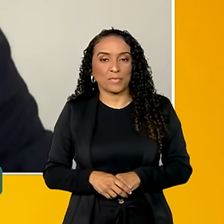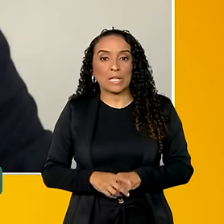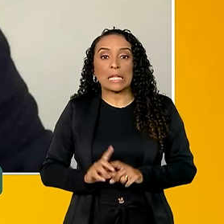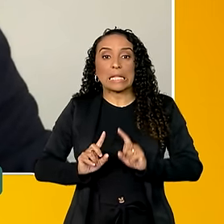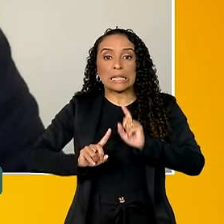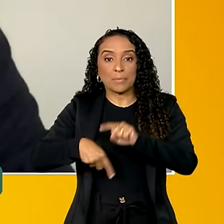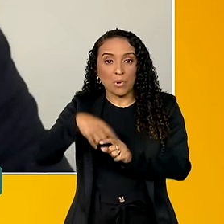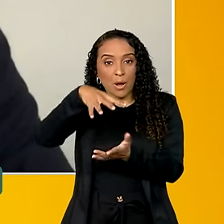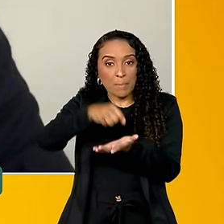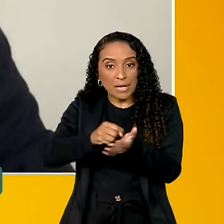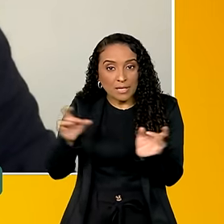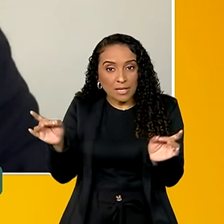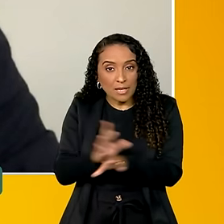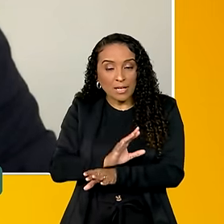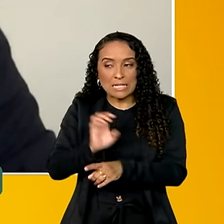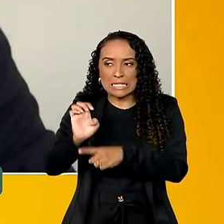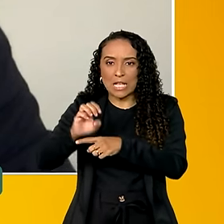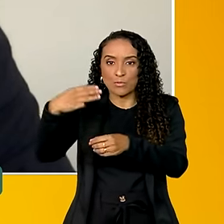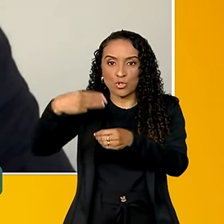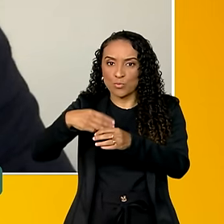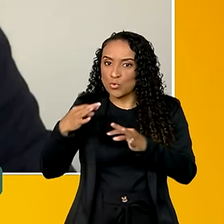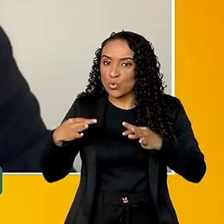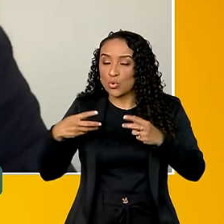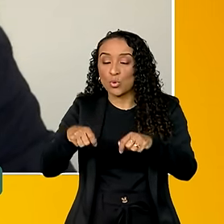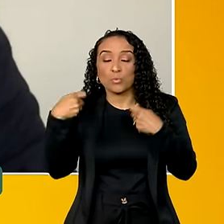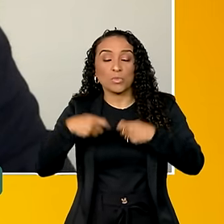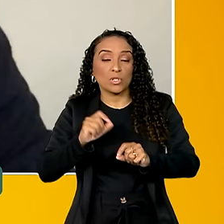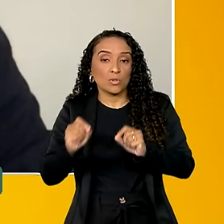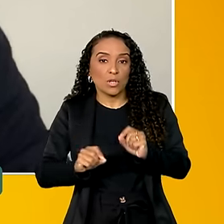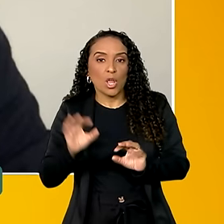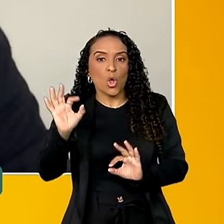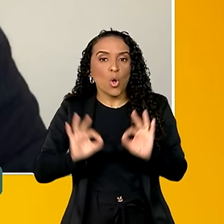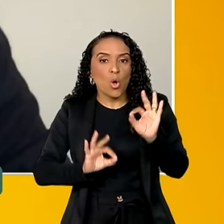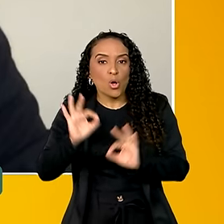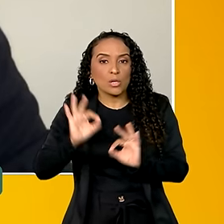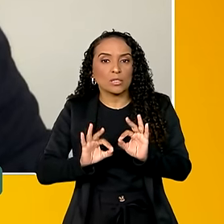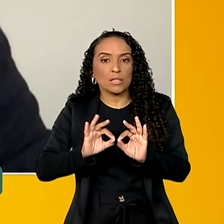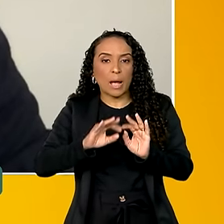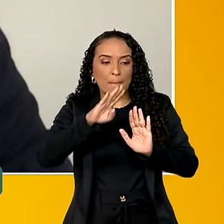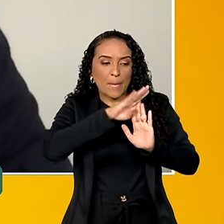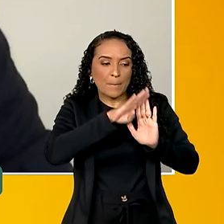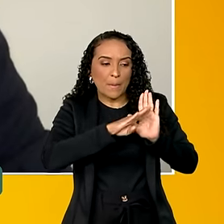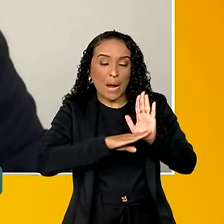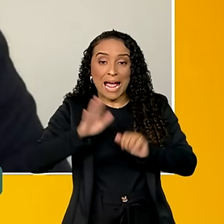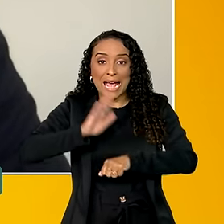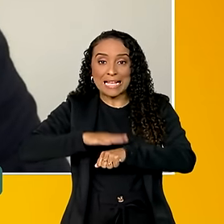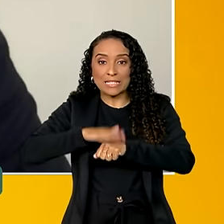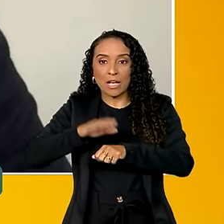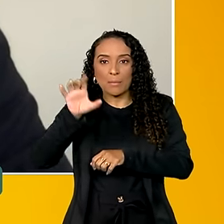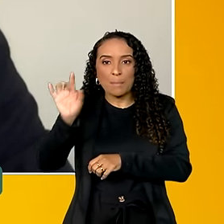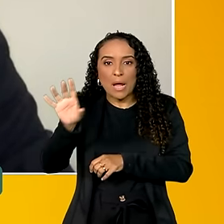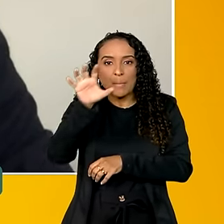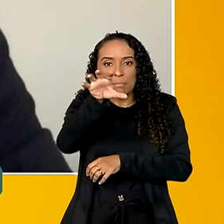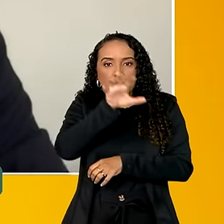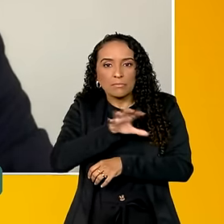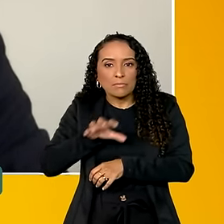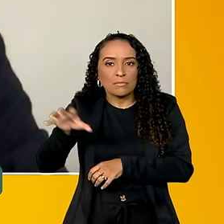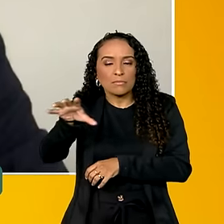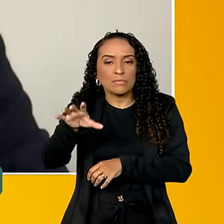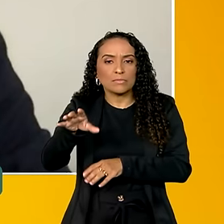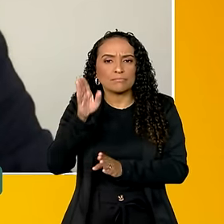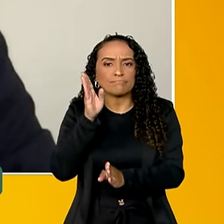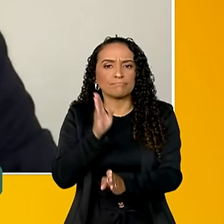feita a adesão, estados e municípios precisam organizar um plano de ação regional, que